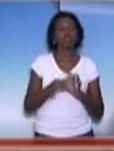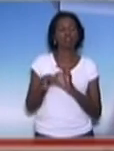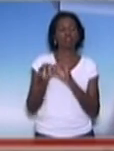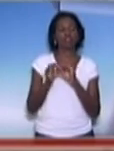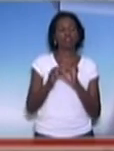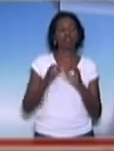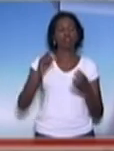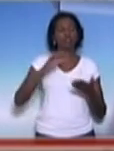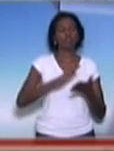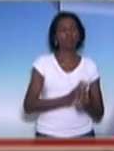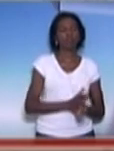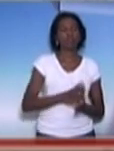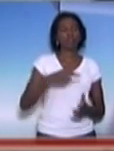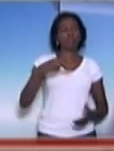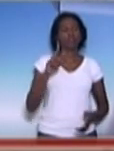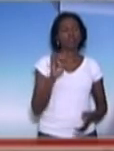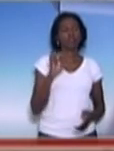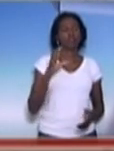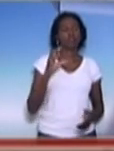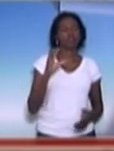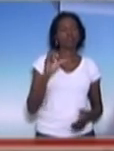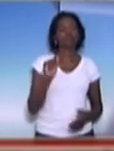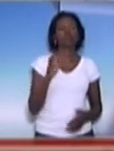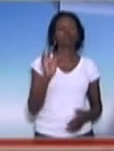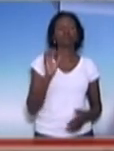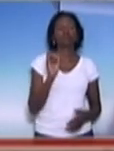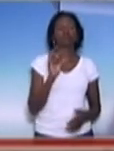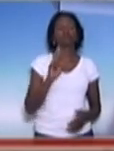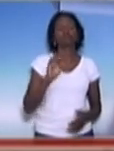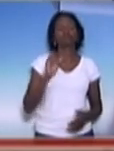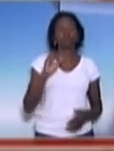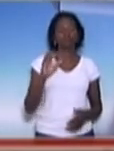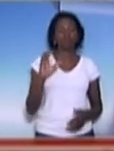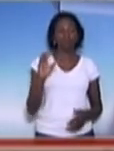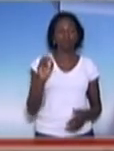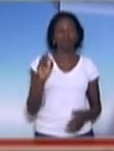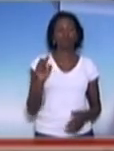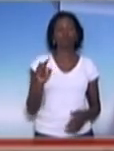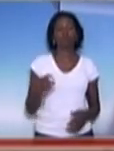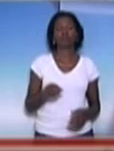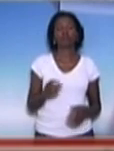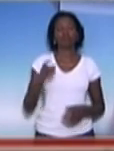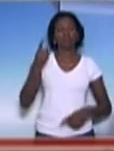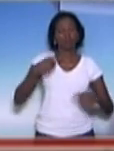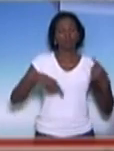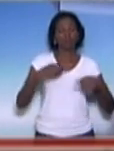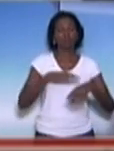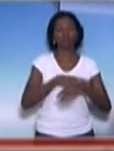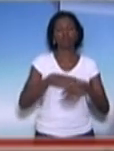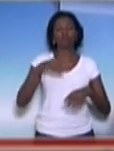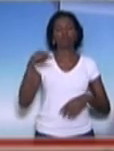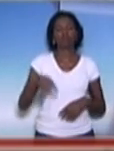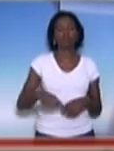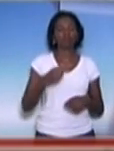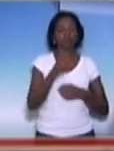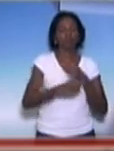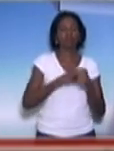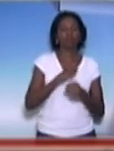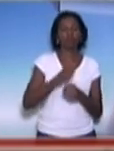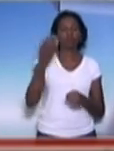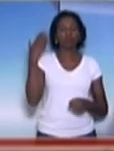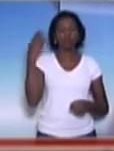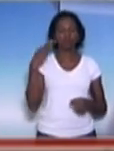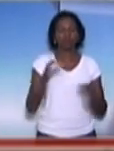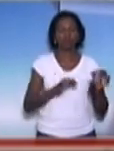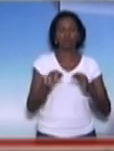pagarem os precatórios num prazo de cinco anos, que é uma questão que nós debatemos aqui. Inclusive, no ano passado,